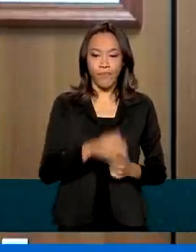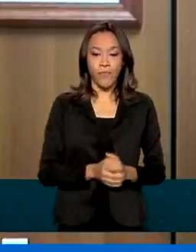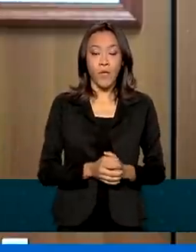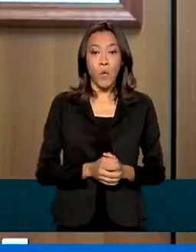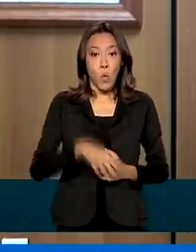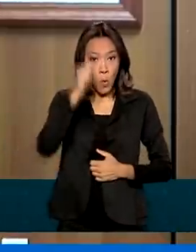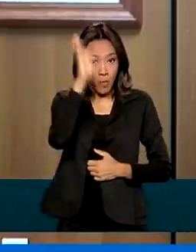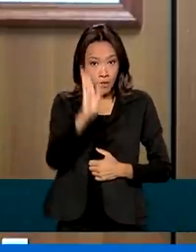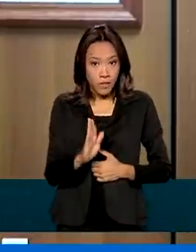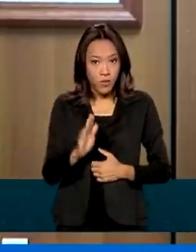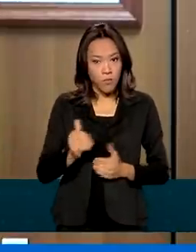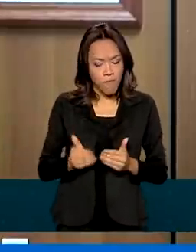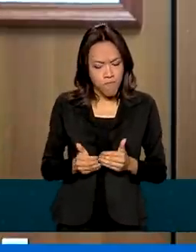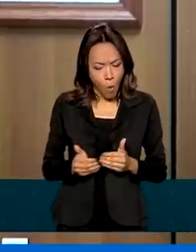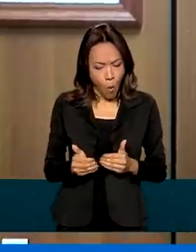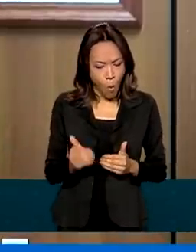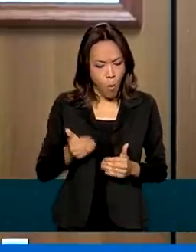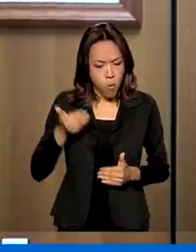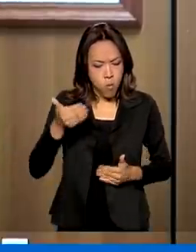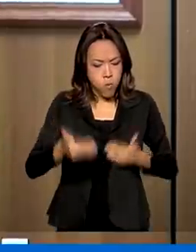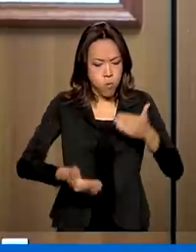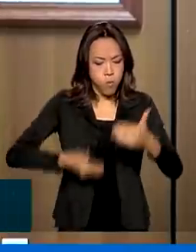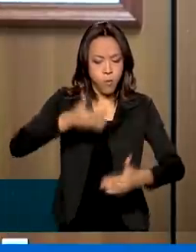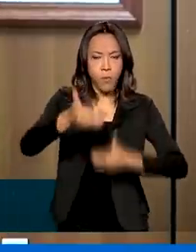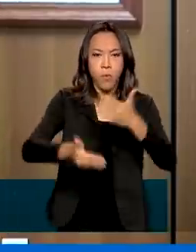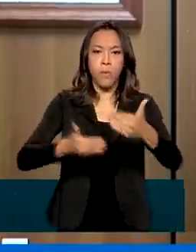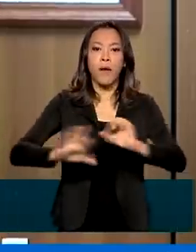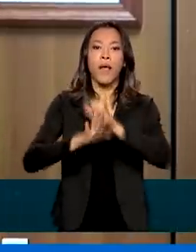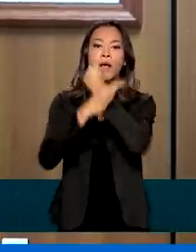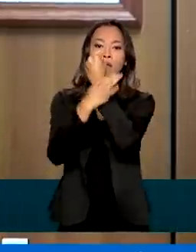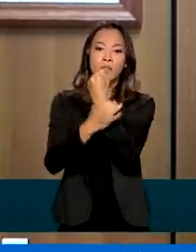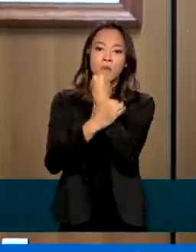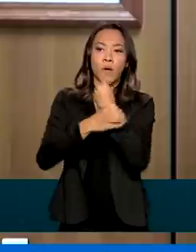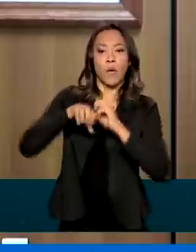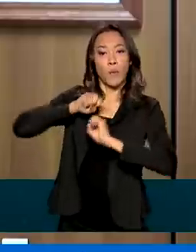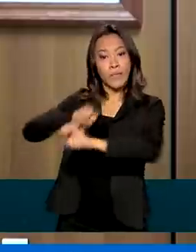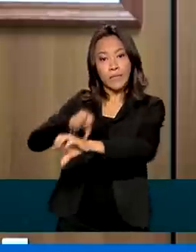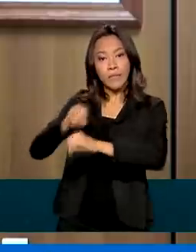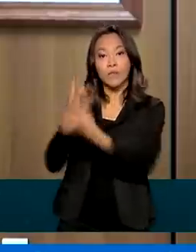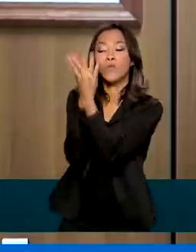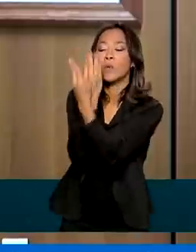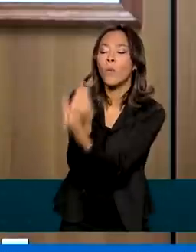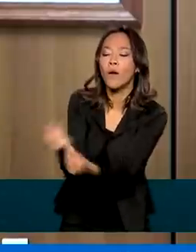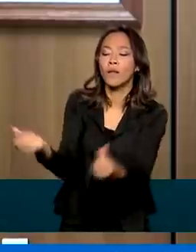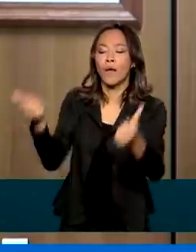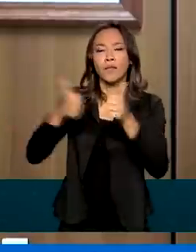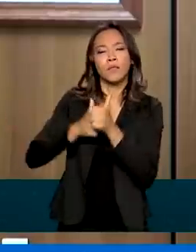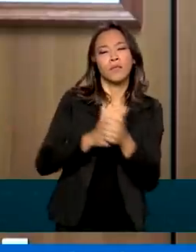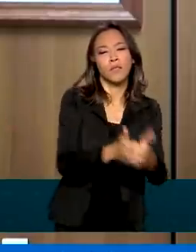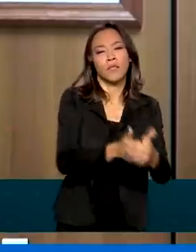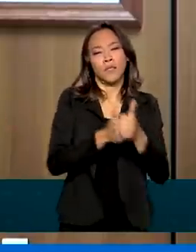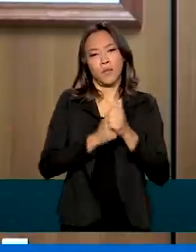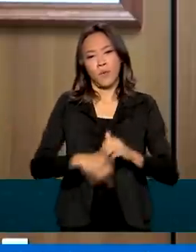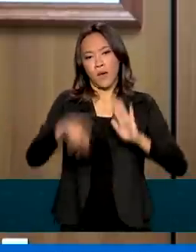garantir educação de qualidade, partindo dos princípios éticos,